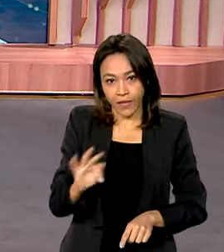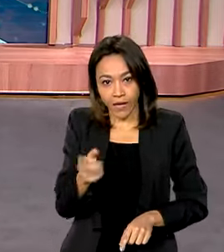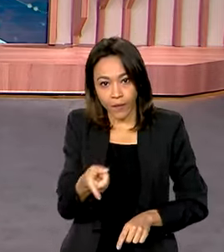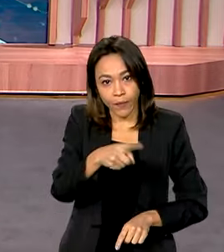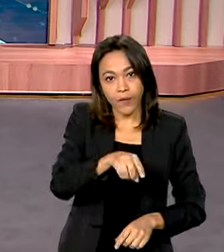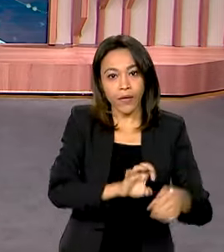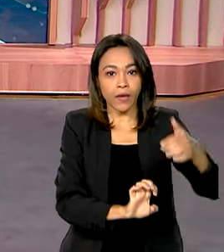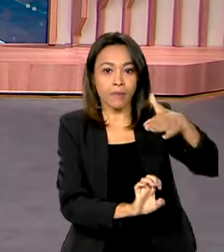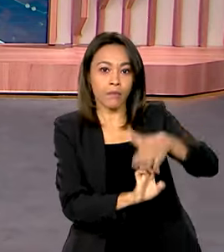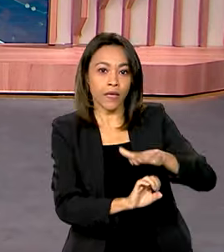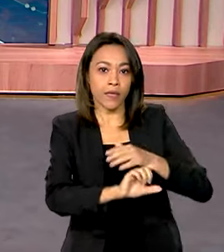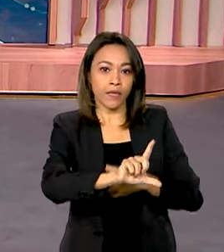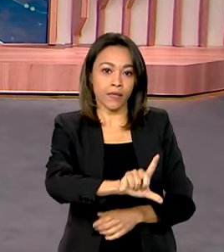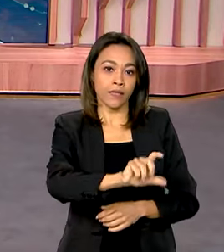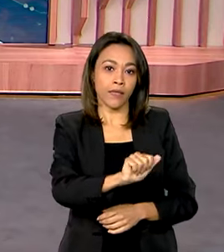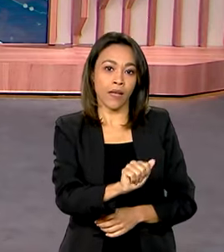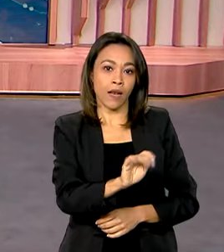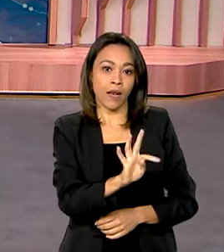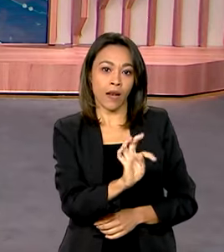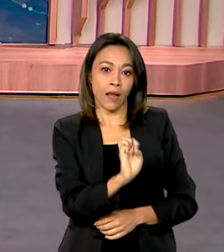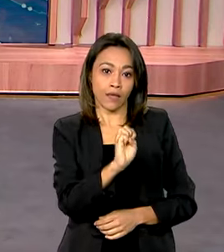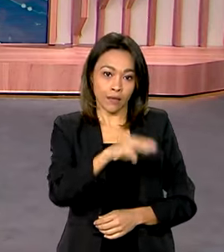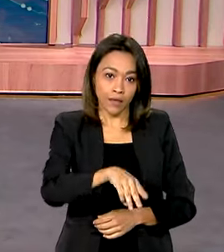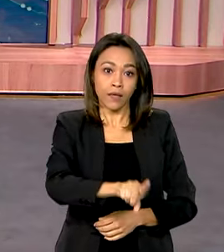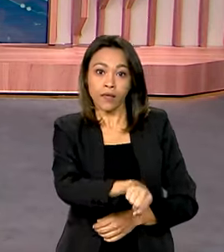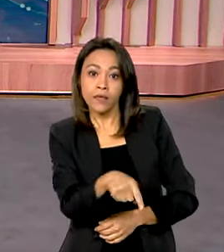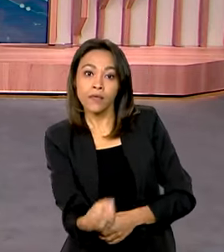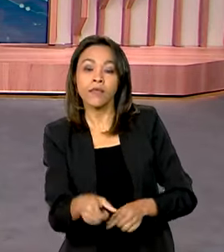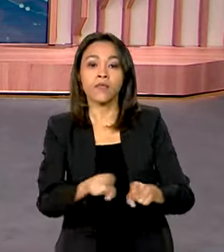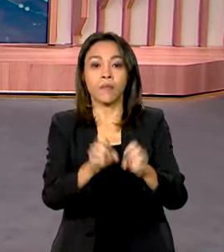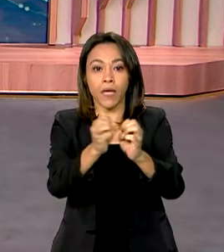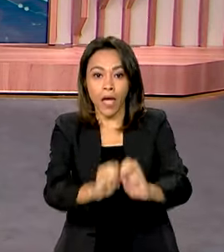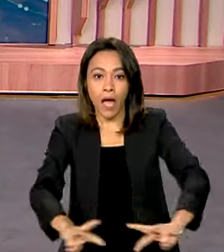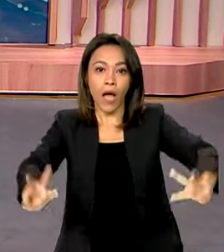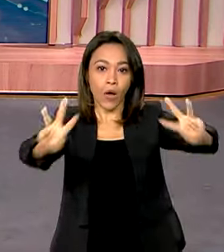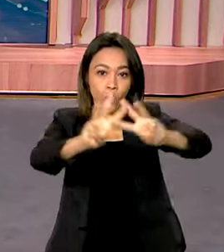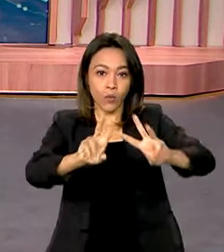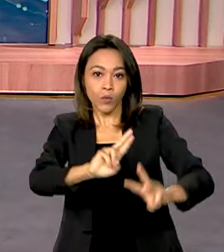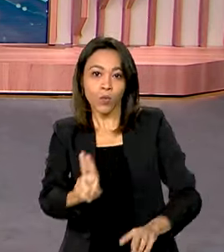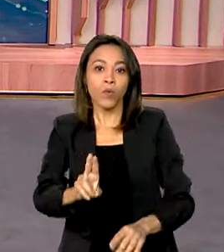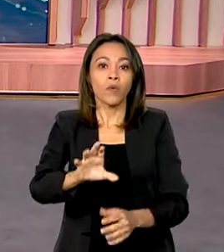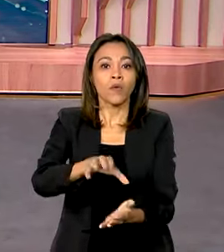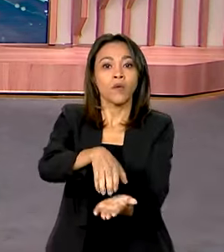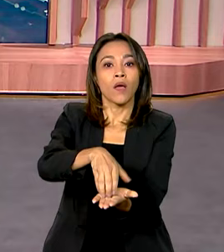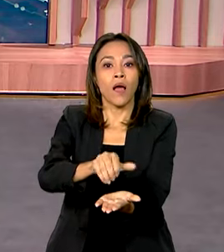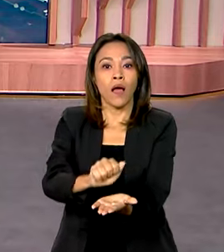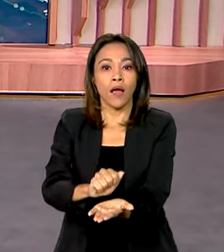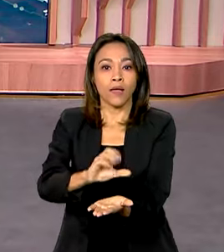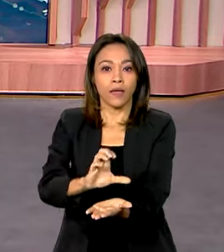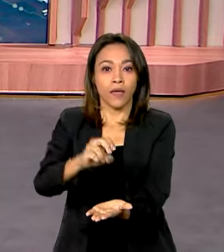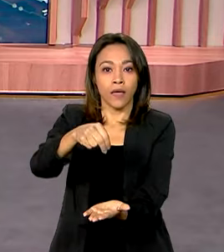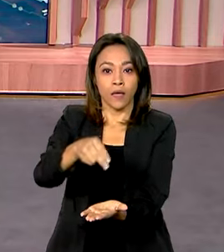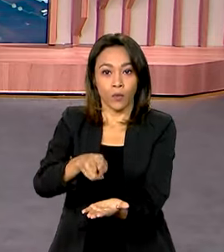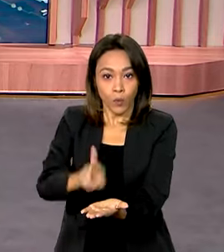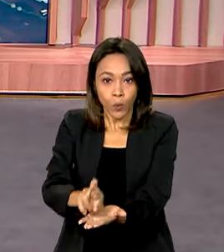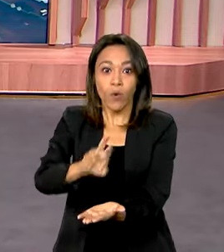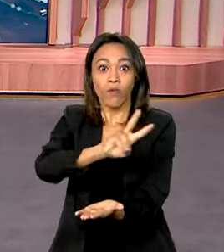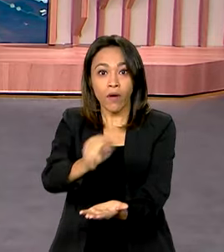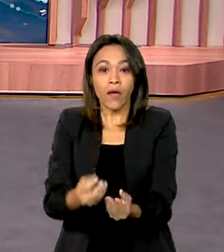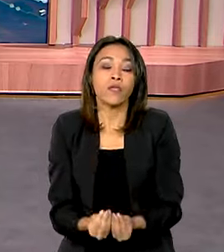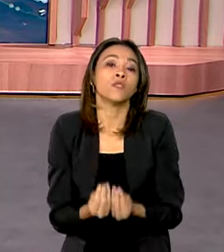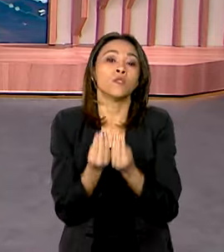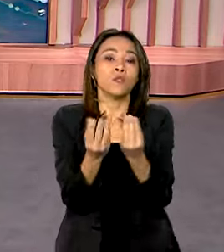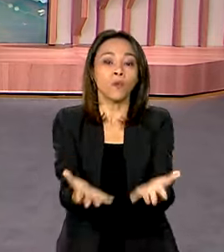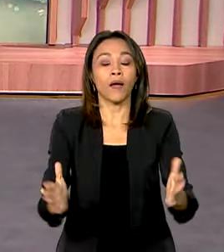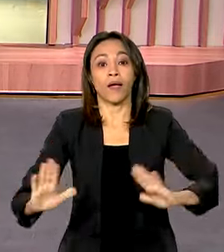Latam e a agência da ONU para refugiados, a Acnur, vai doar casas modulares para famílias do estado.